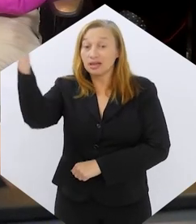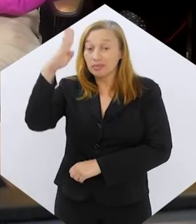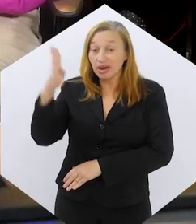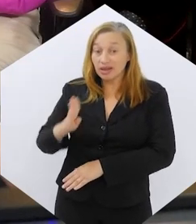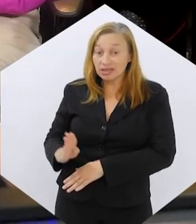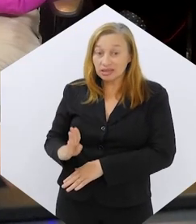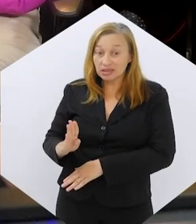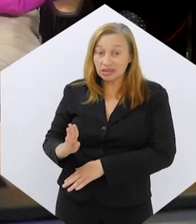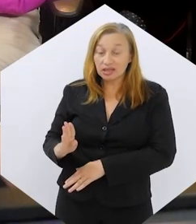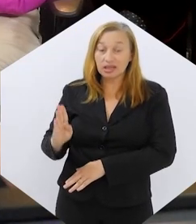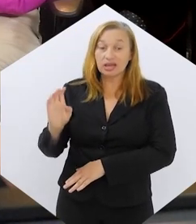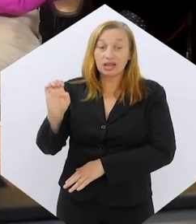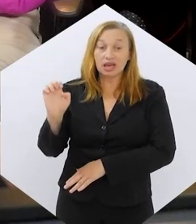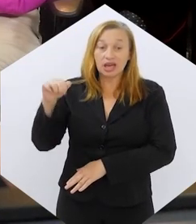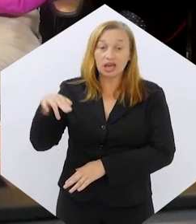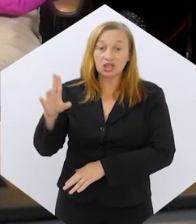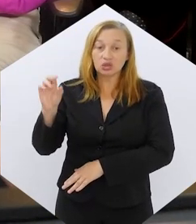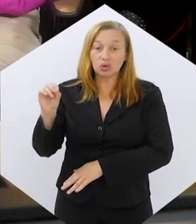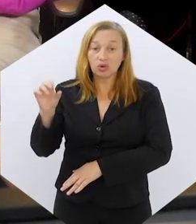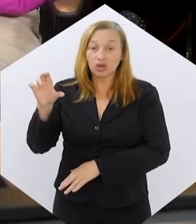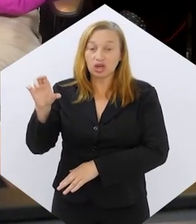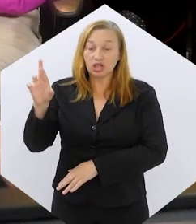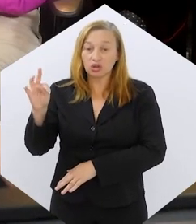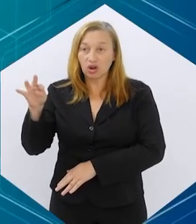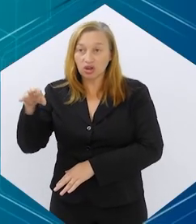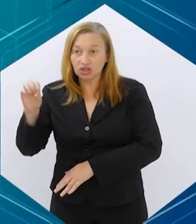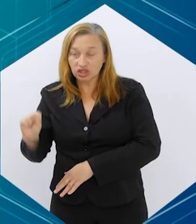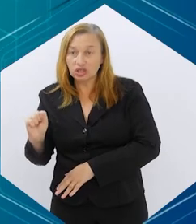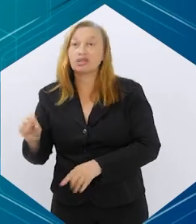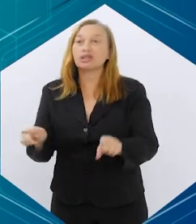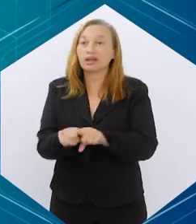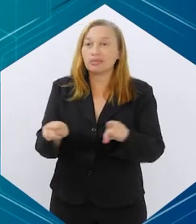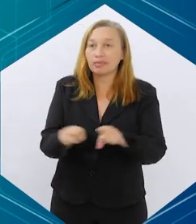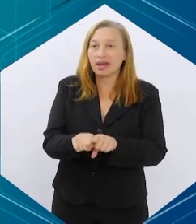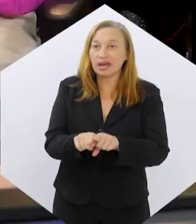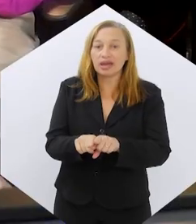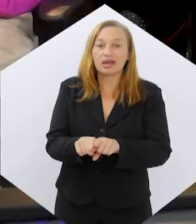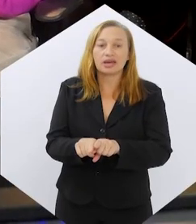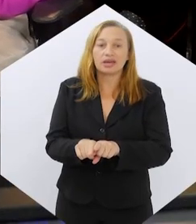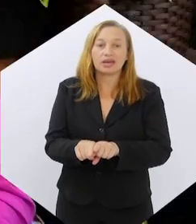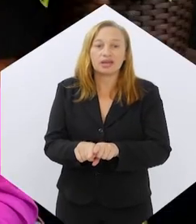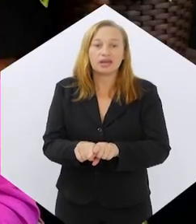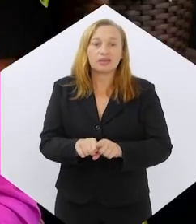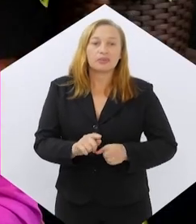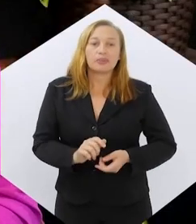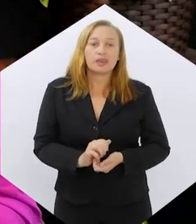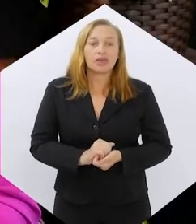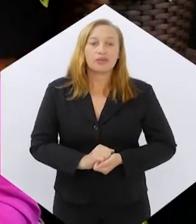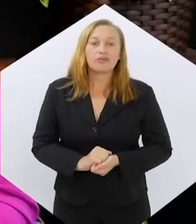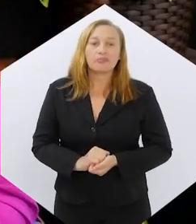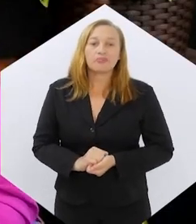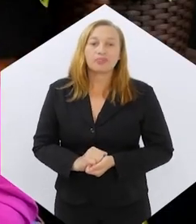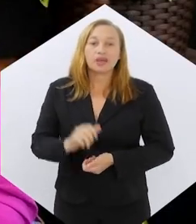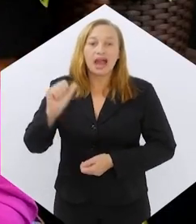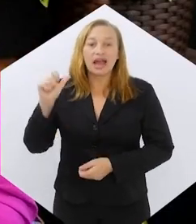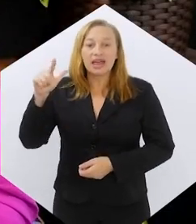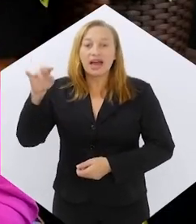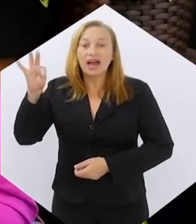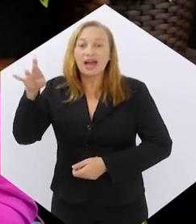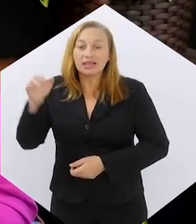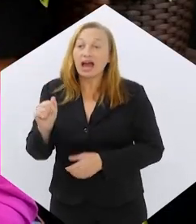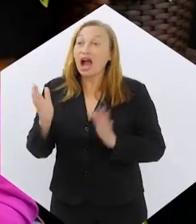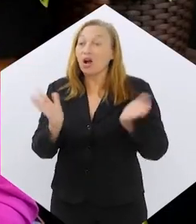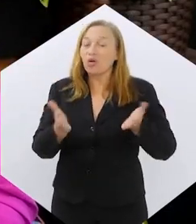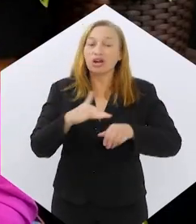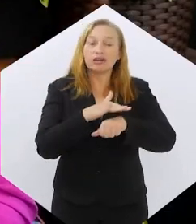Endocrinologia e Metabologia e com a nutricionista Alhandra Vieira. Nós falávamos há pouco aqui, né, com a doutora